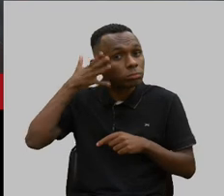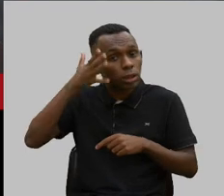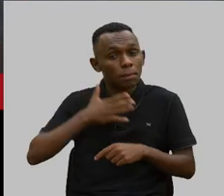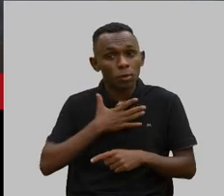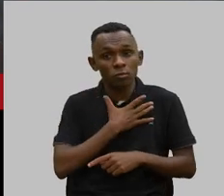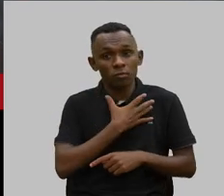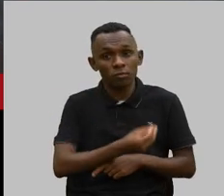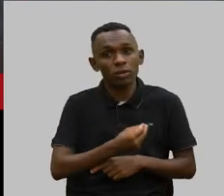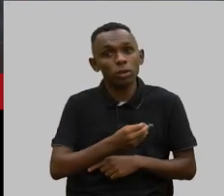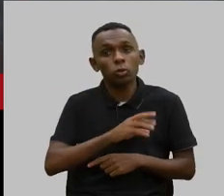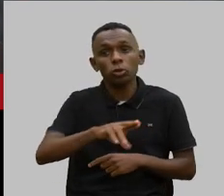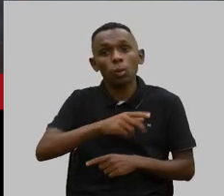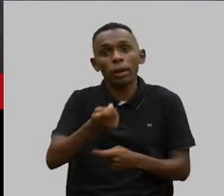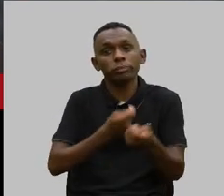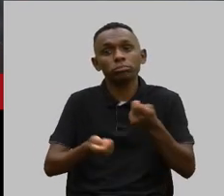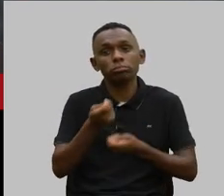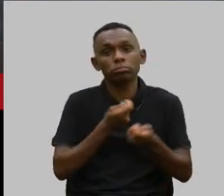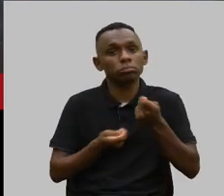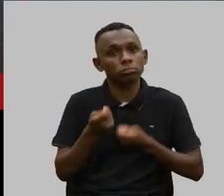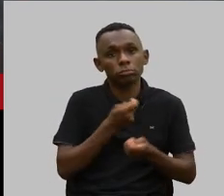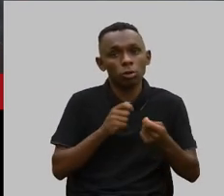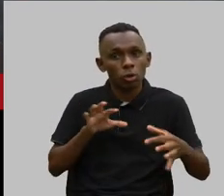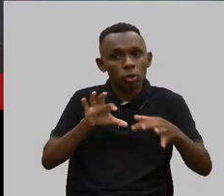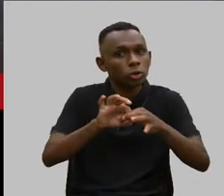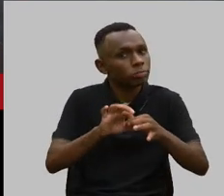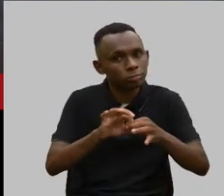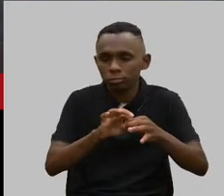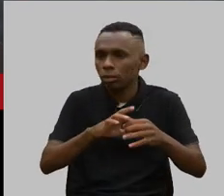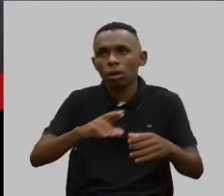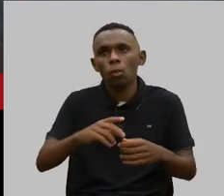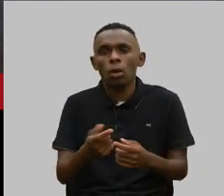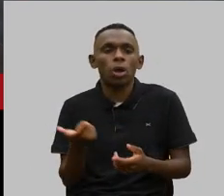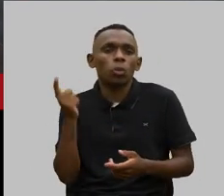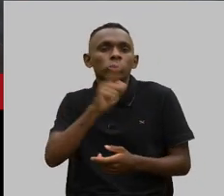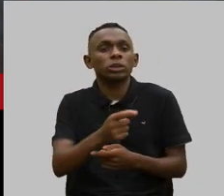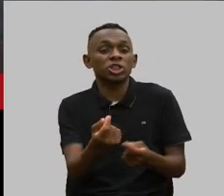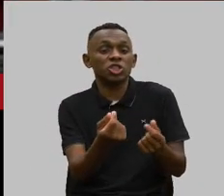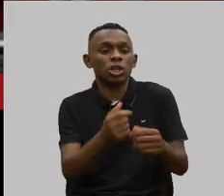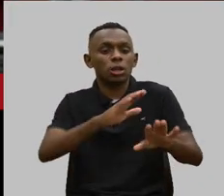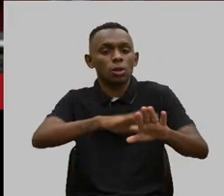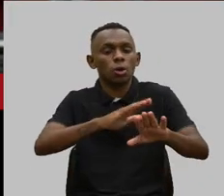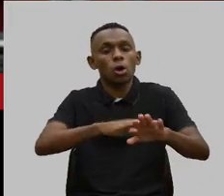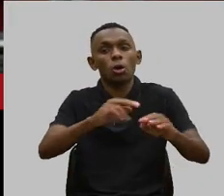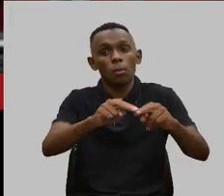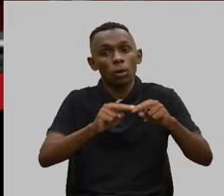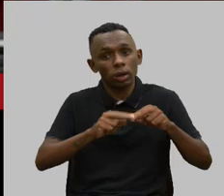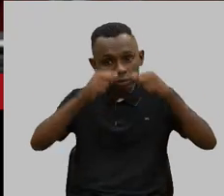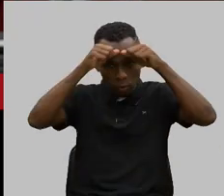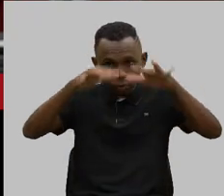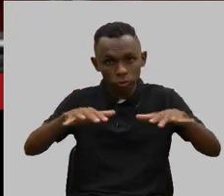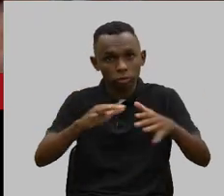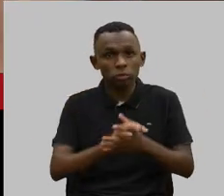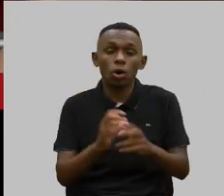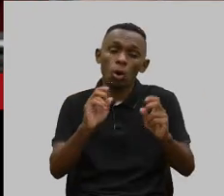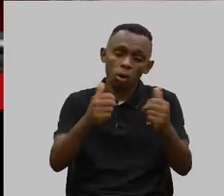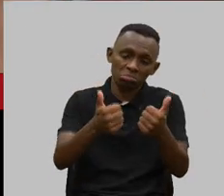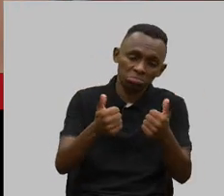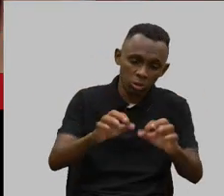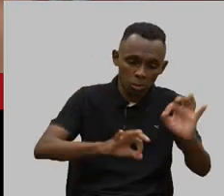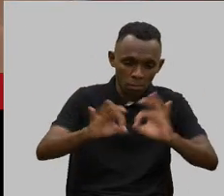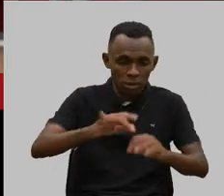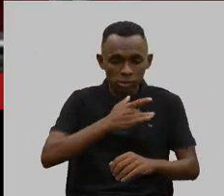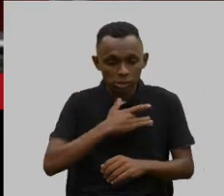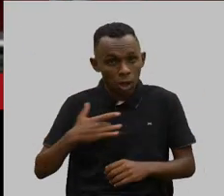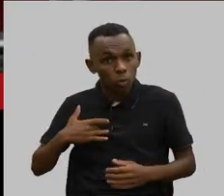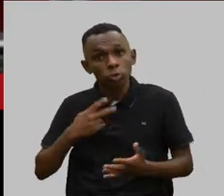filho não é mercado, não é para ganhar dinheiro com a condição do meu filho. Ok, o plano de saúde se sustenta,